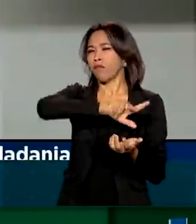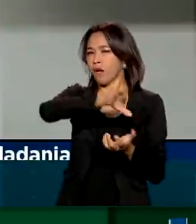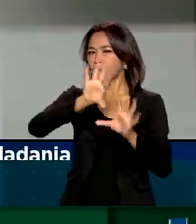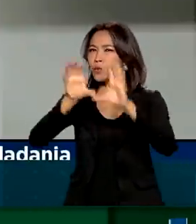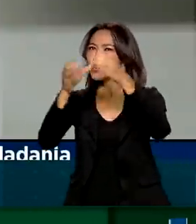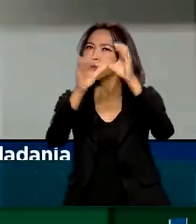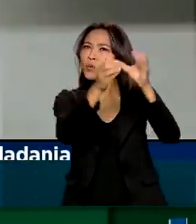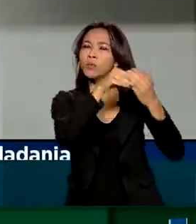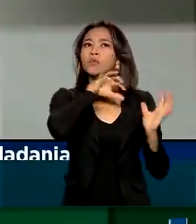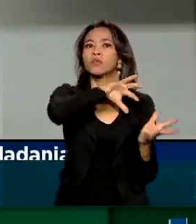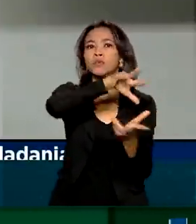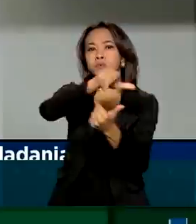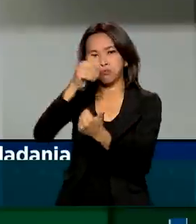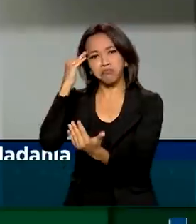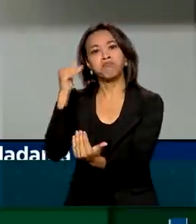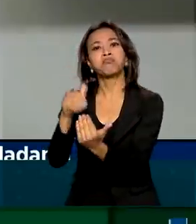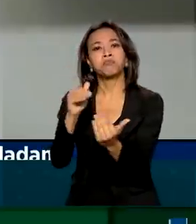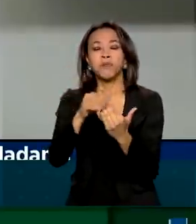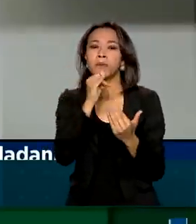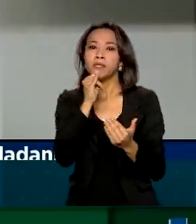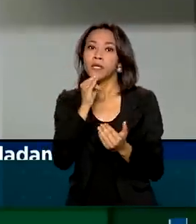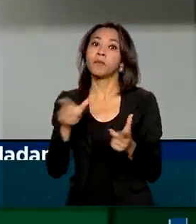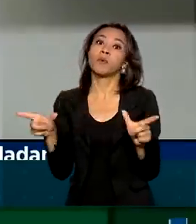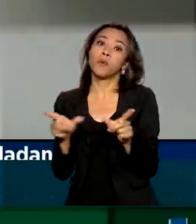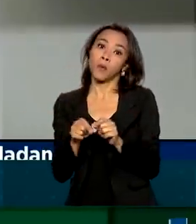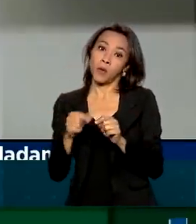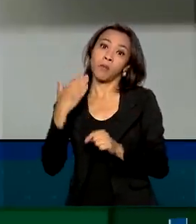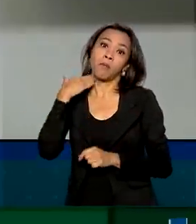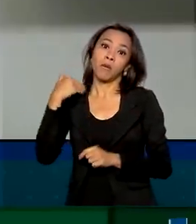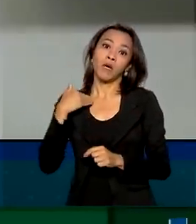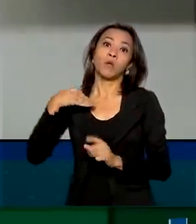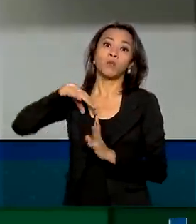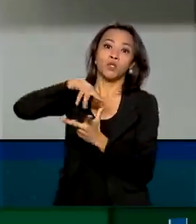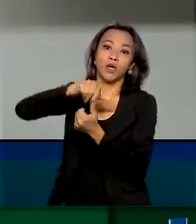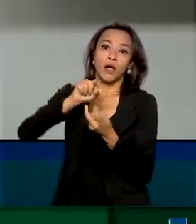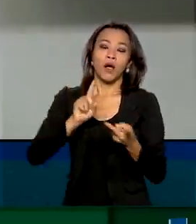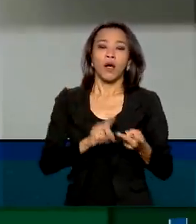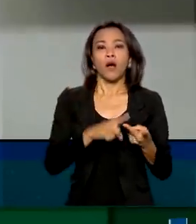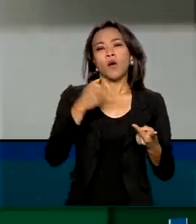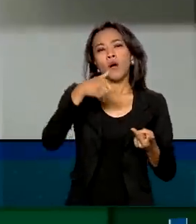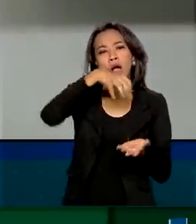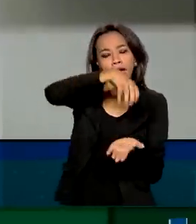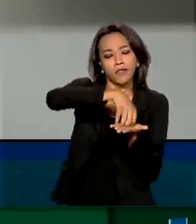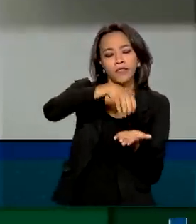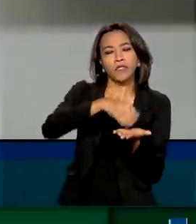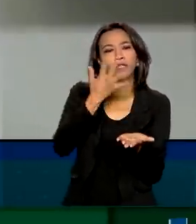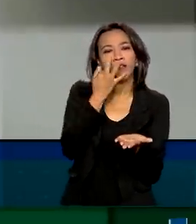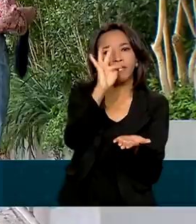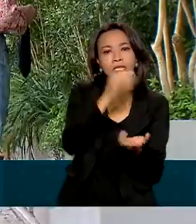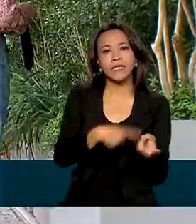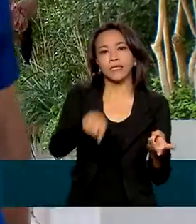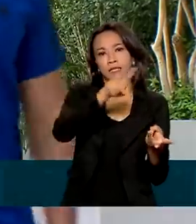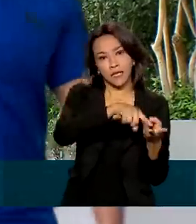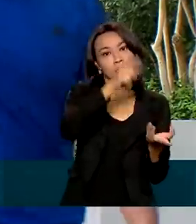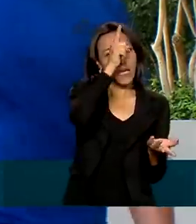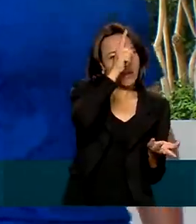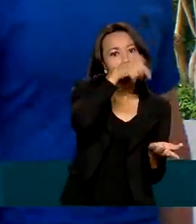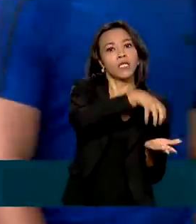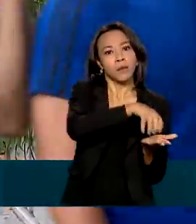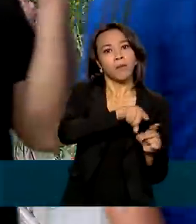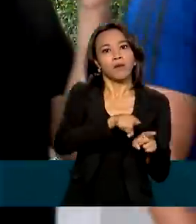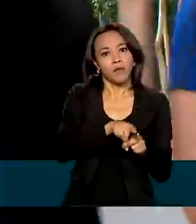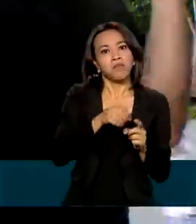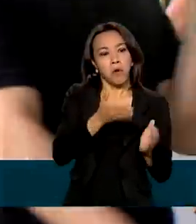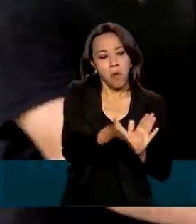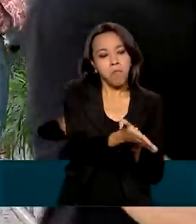internacionais, como o Banco Mundial, a Agência Francesa, a KFW Alemã. Em outra frente,